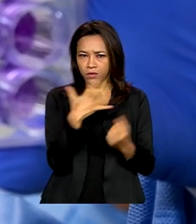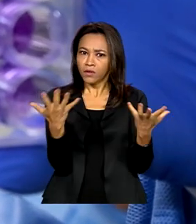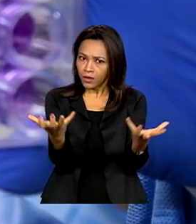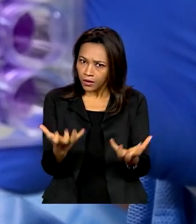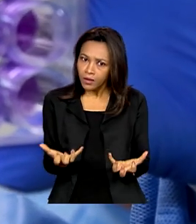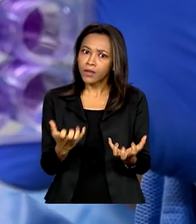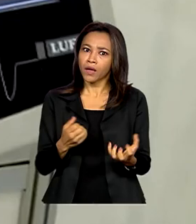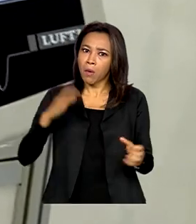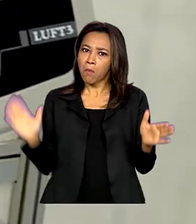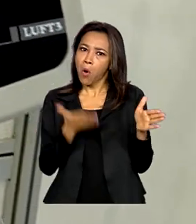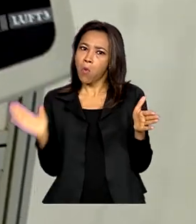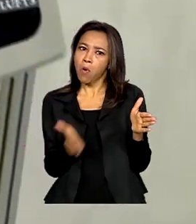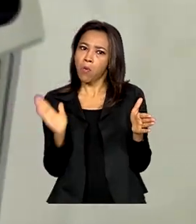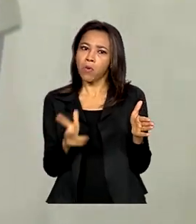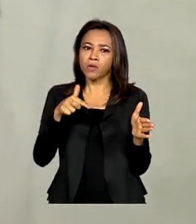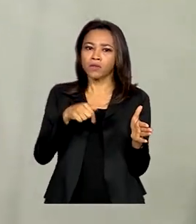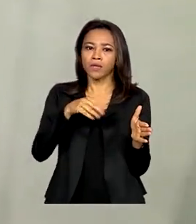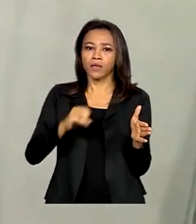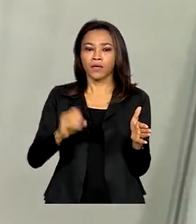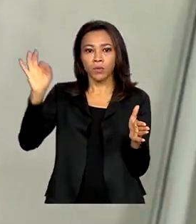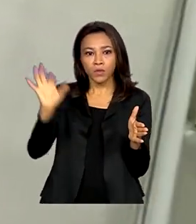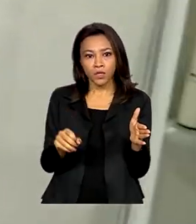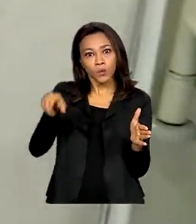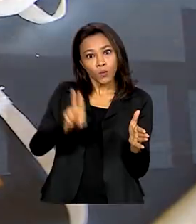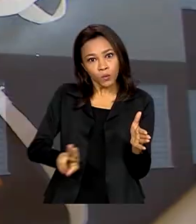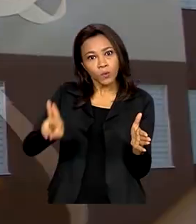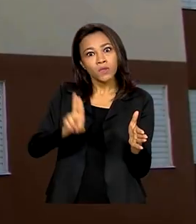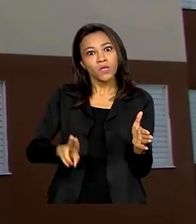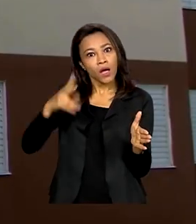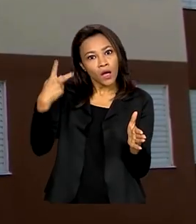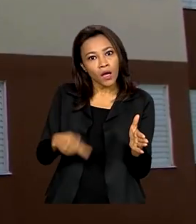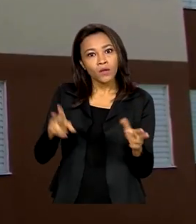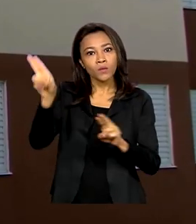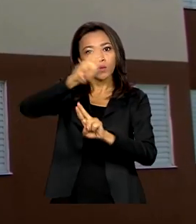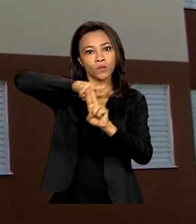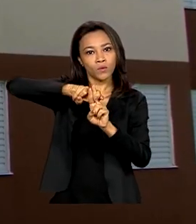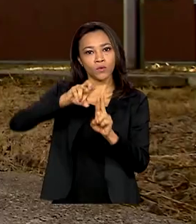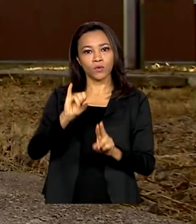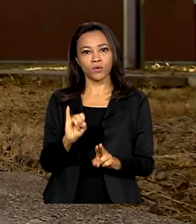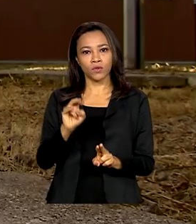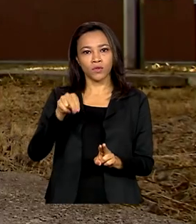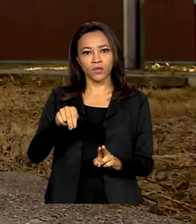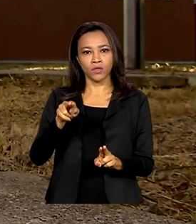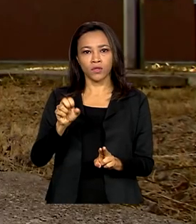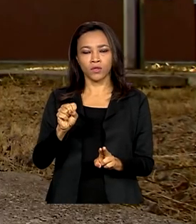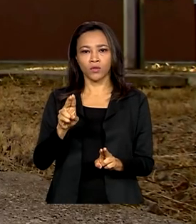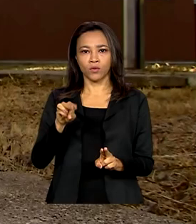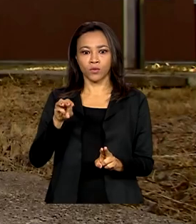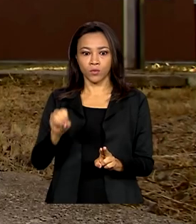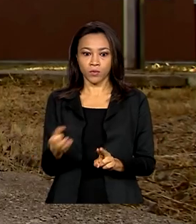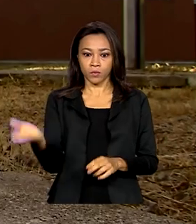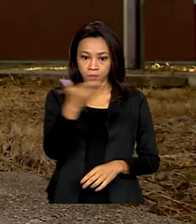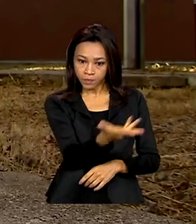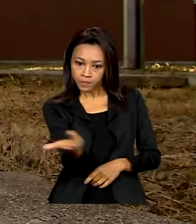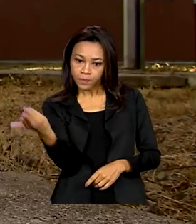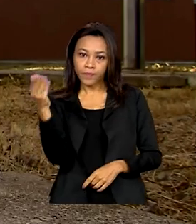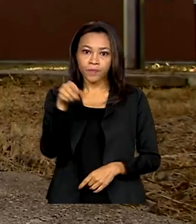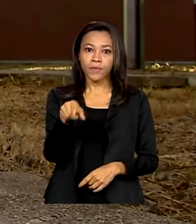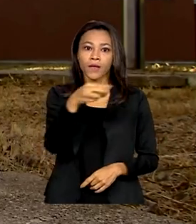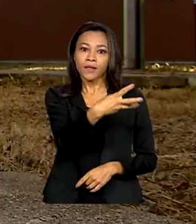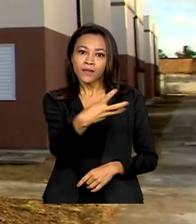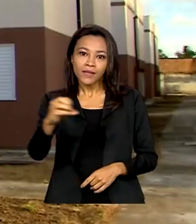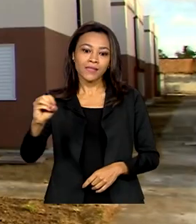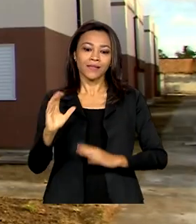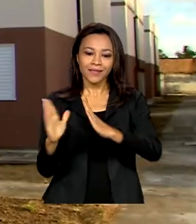70% dos insumos usados no SUS. Em Recife, mais de 300 moradias do Minha Casa Minha Vida vão ser